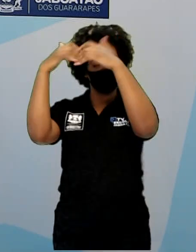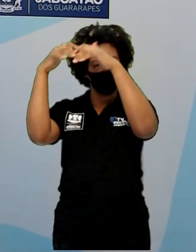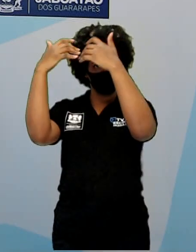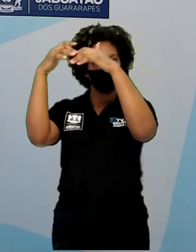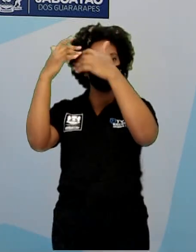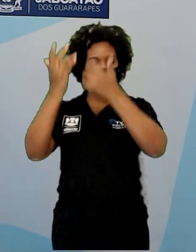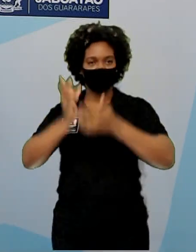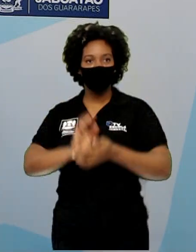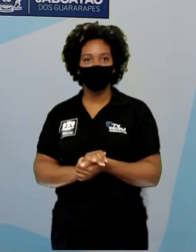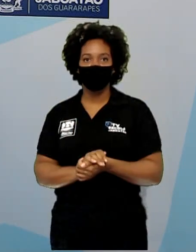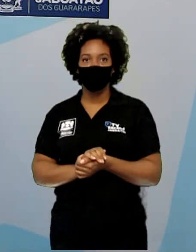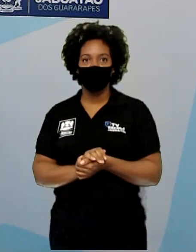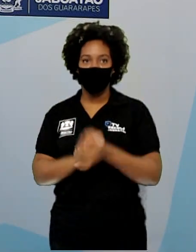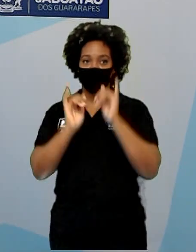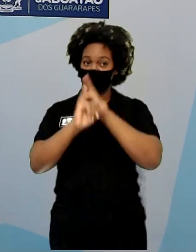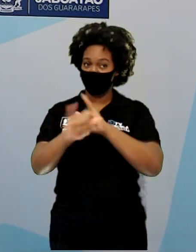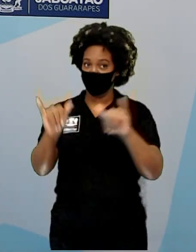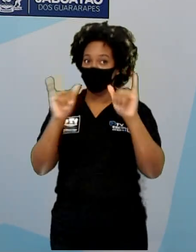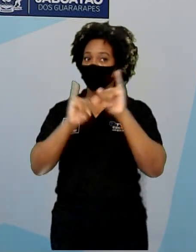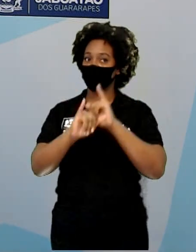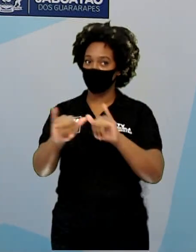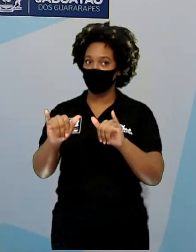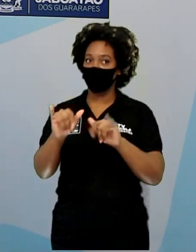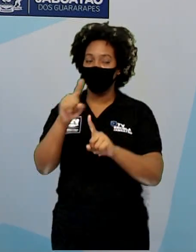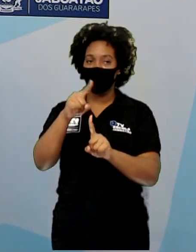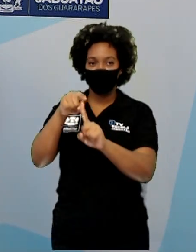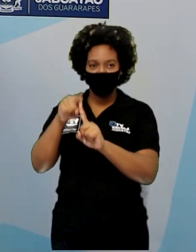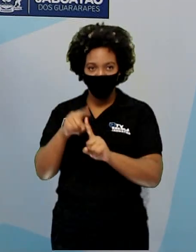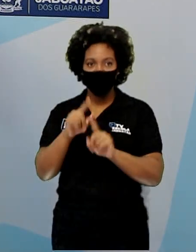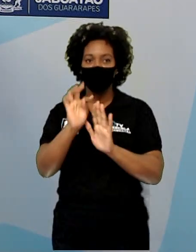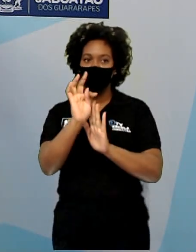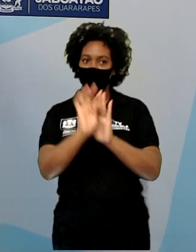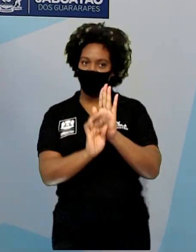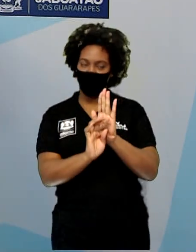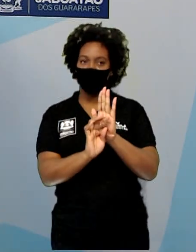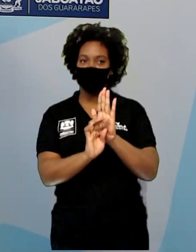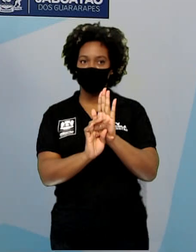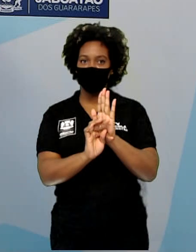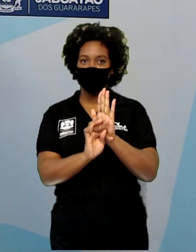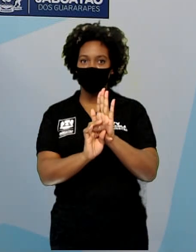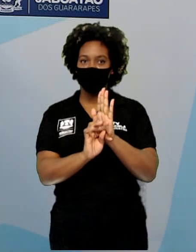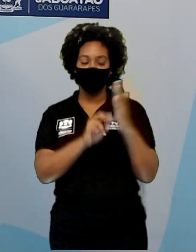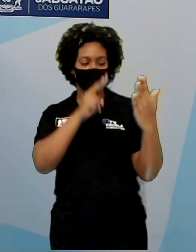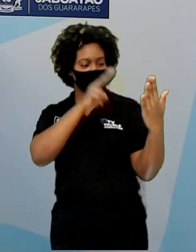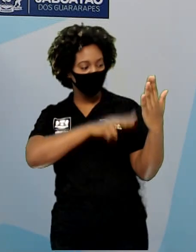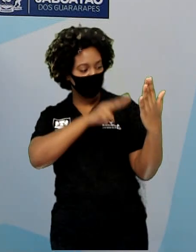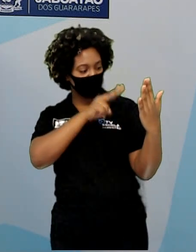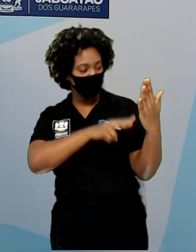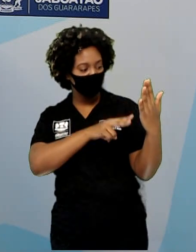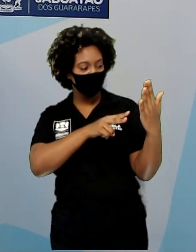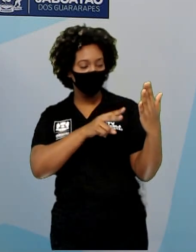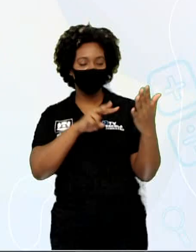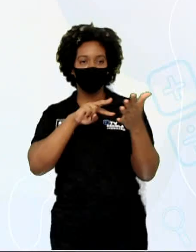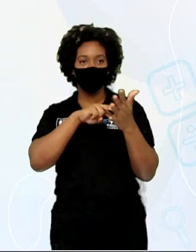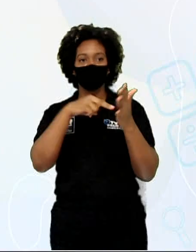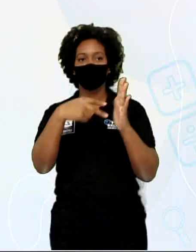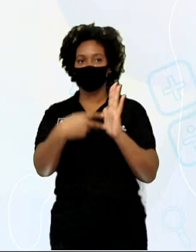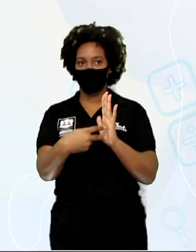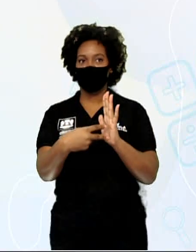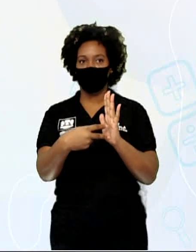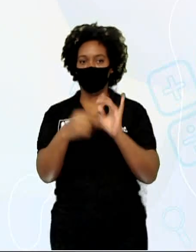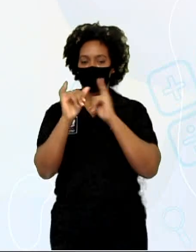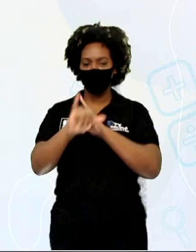Agora, o anúncio publicitário, que é um tipo de texto, eu quero ler para vocês agora a definição dele. O anúncio